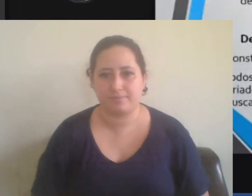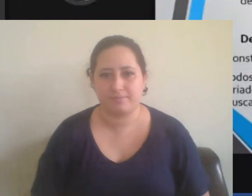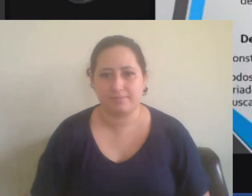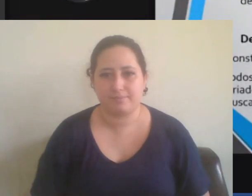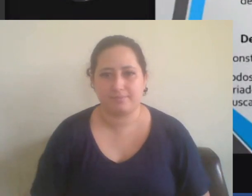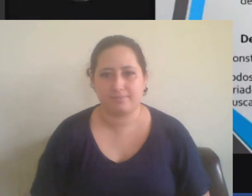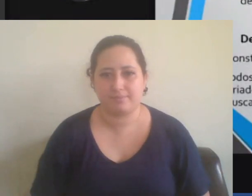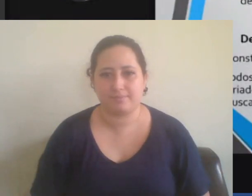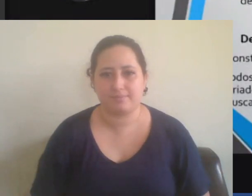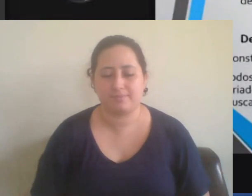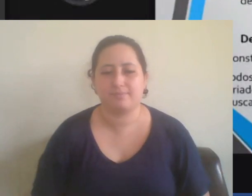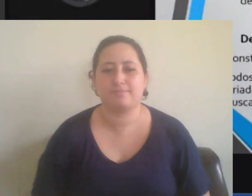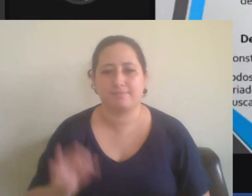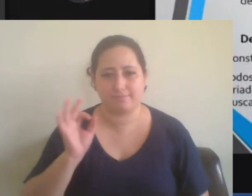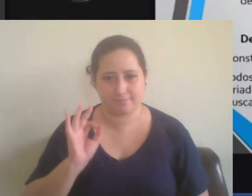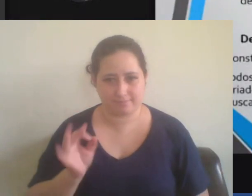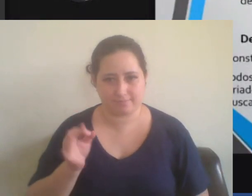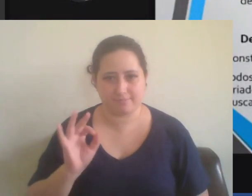Exato.